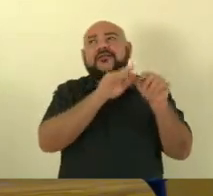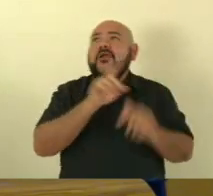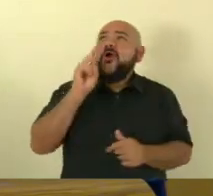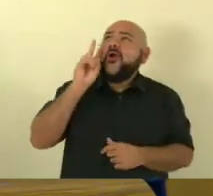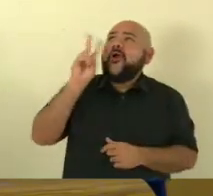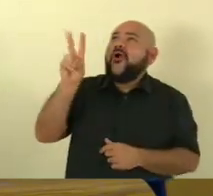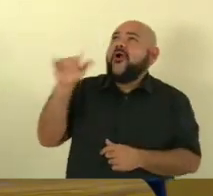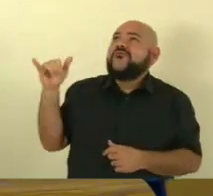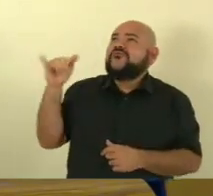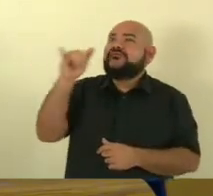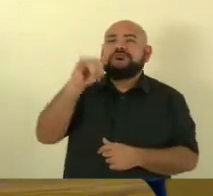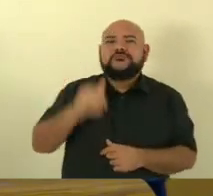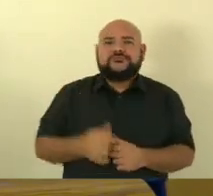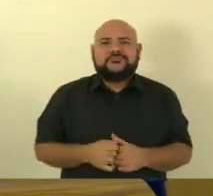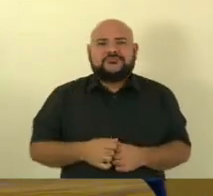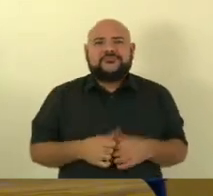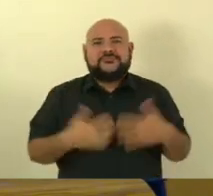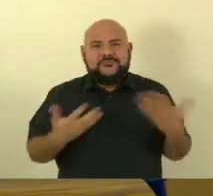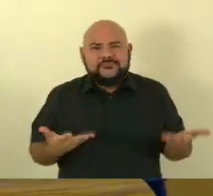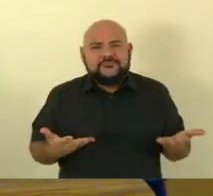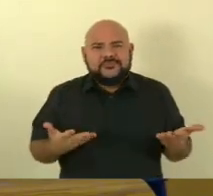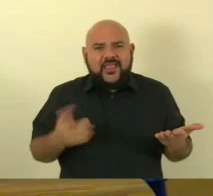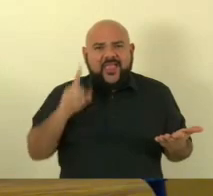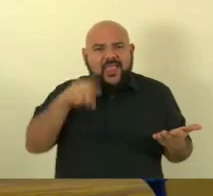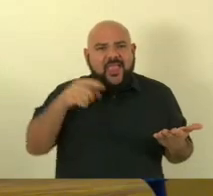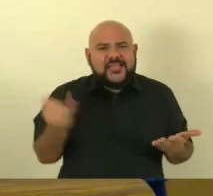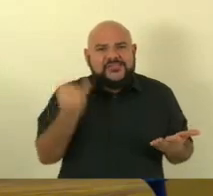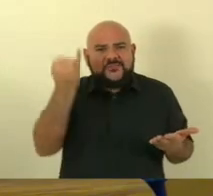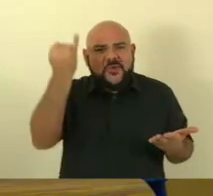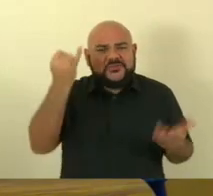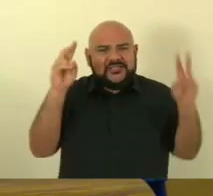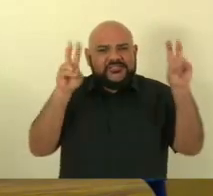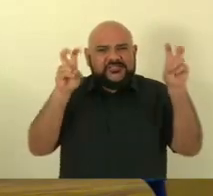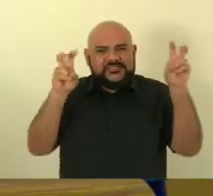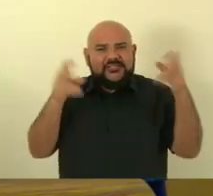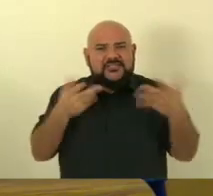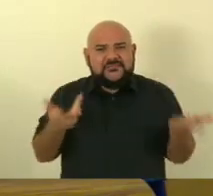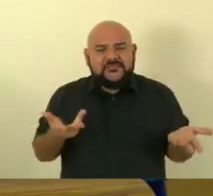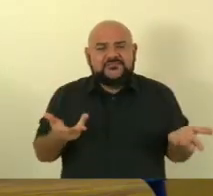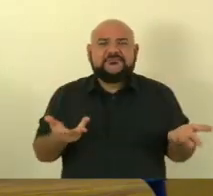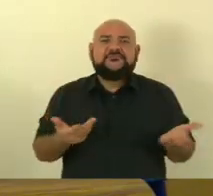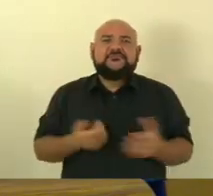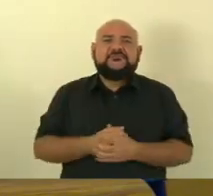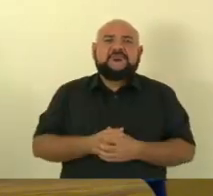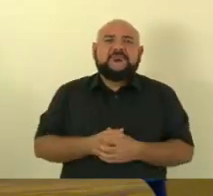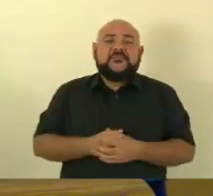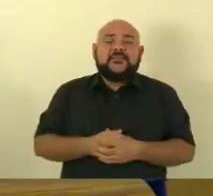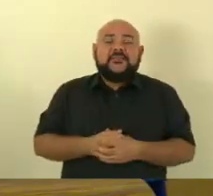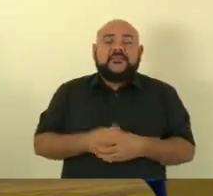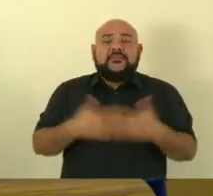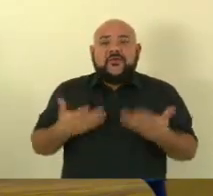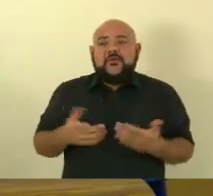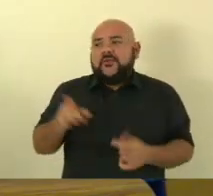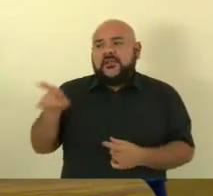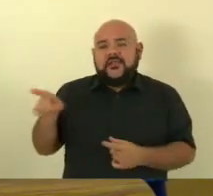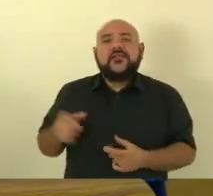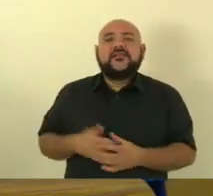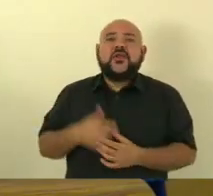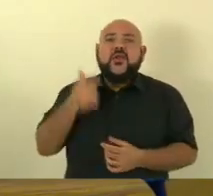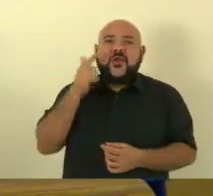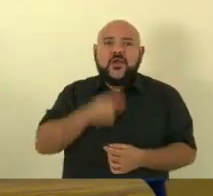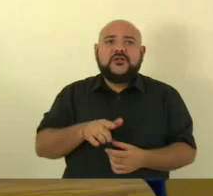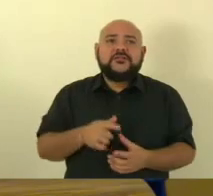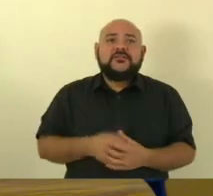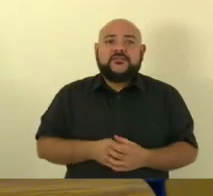falando sobre as coisas importantes do Brasil mas acabou que ele ganhou uma outra representação